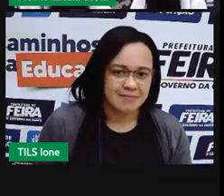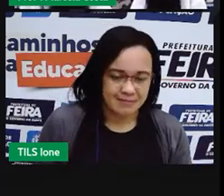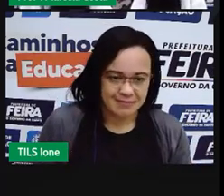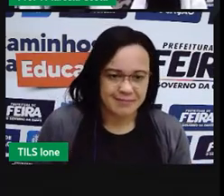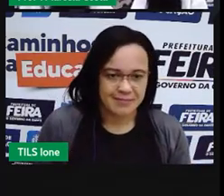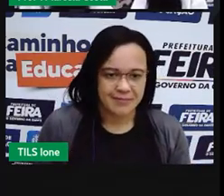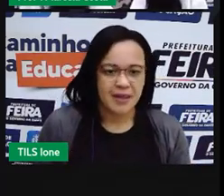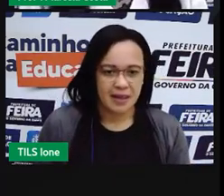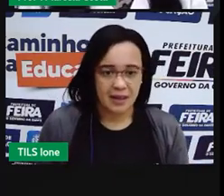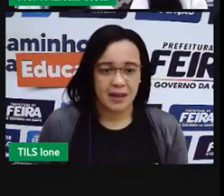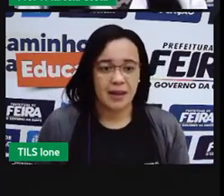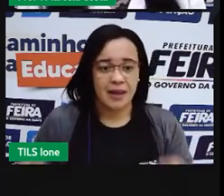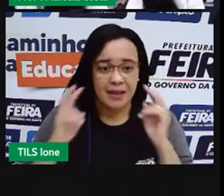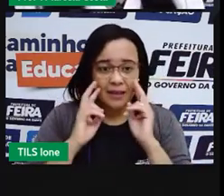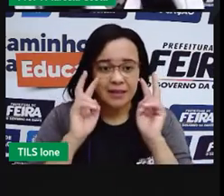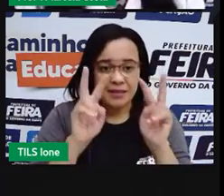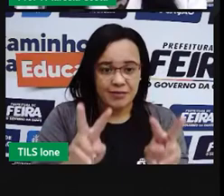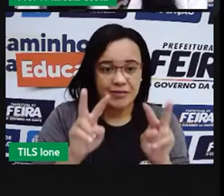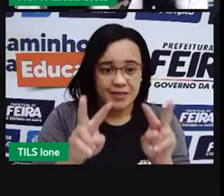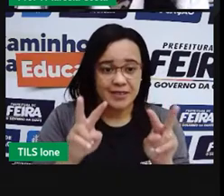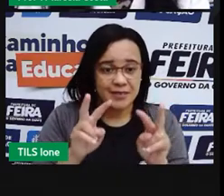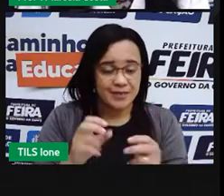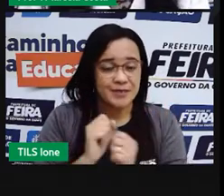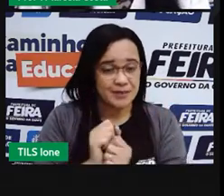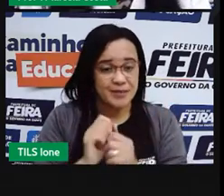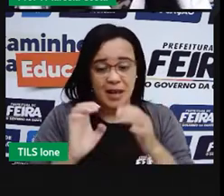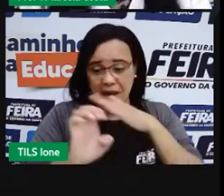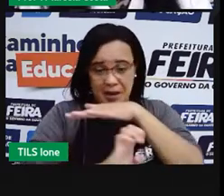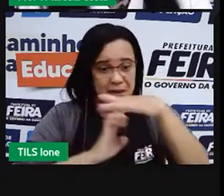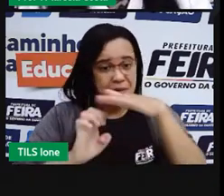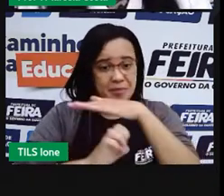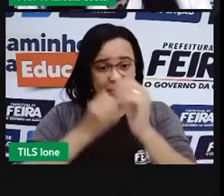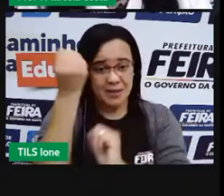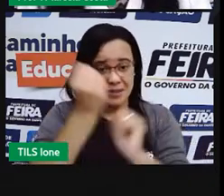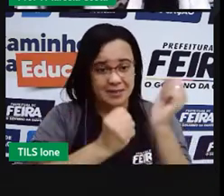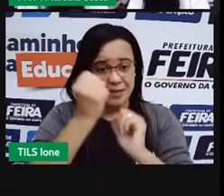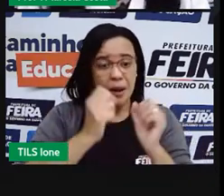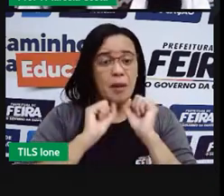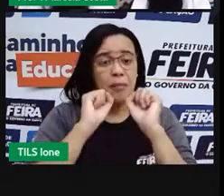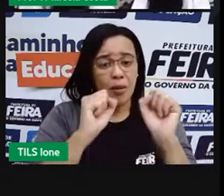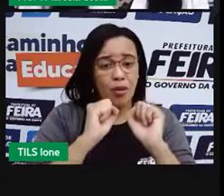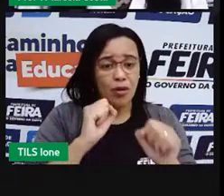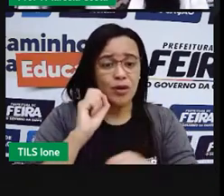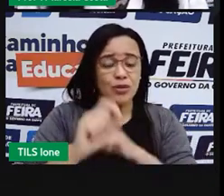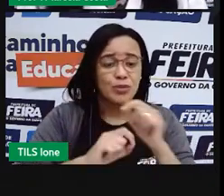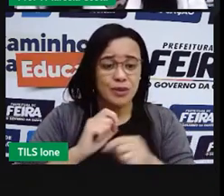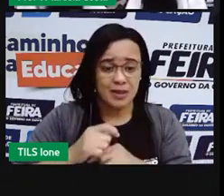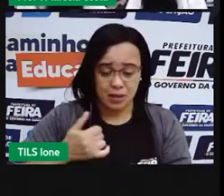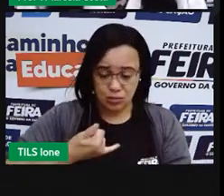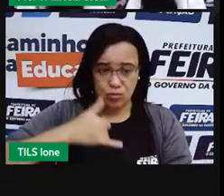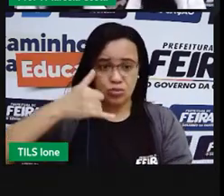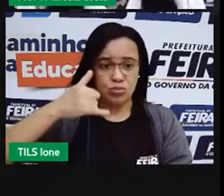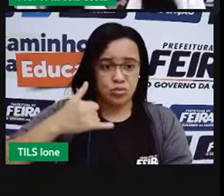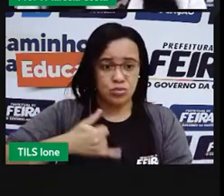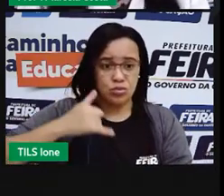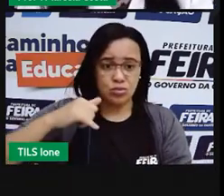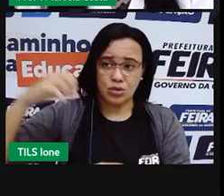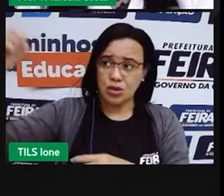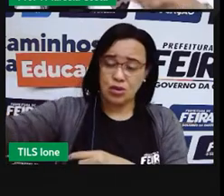ambientais. Então, tem algumas coisas que elas podem entender. Como usar energia renovável,